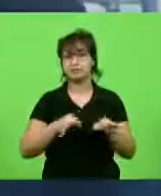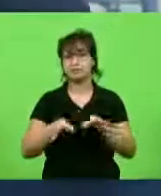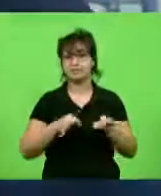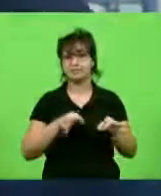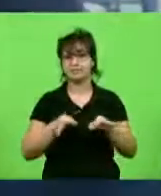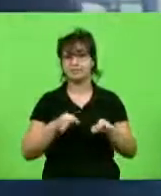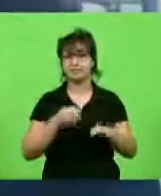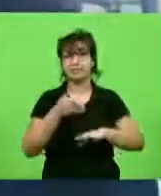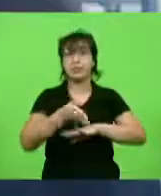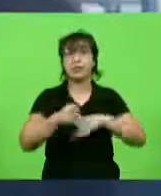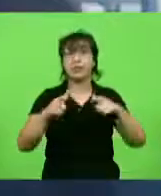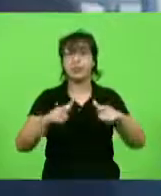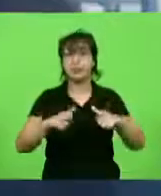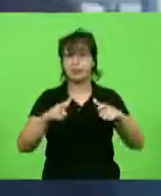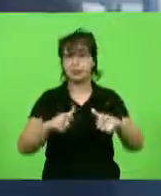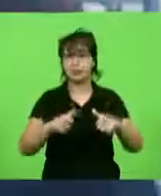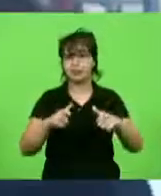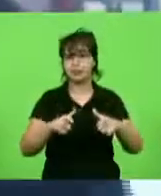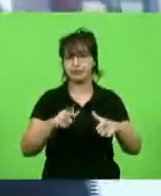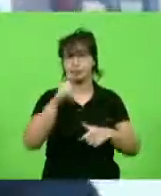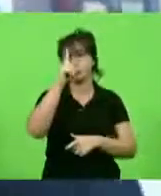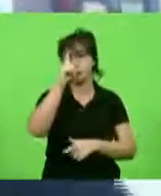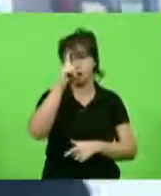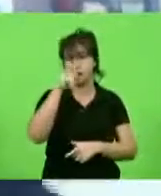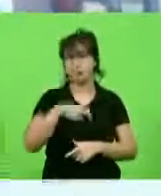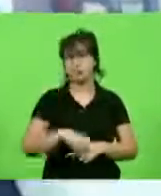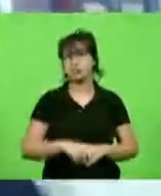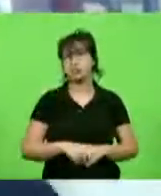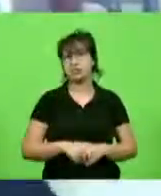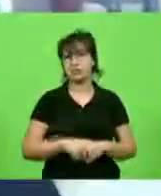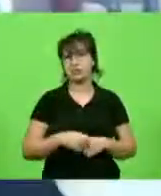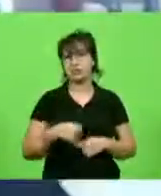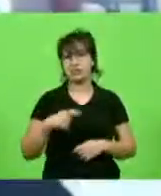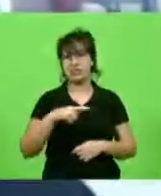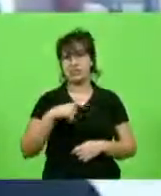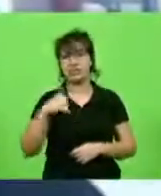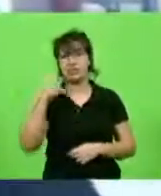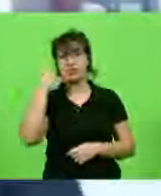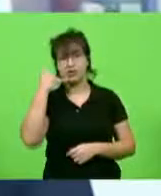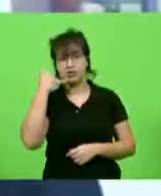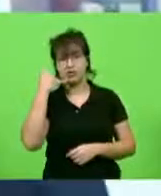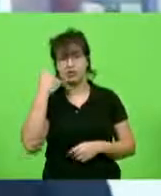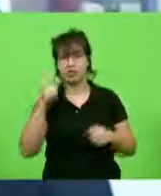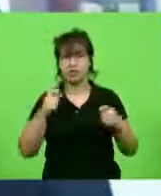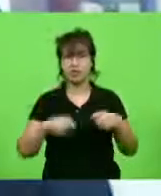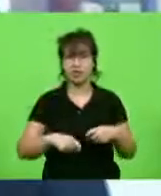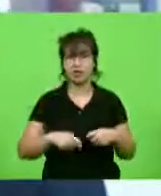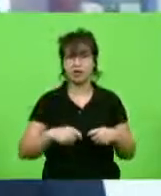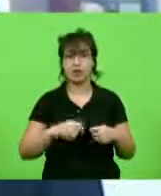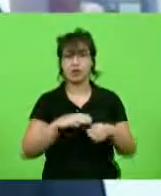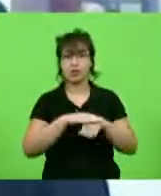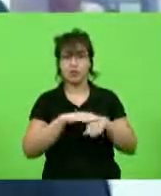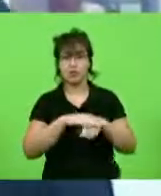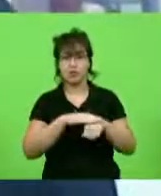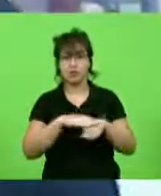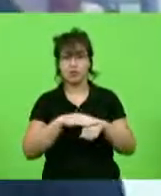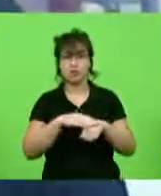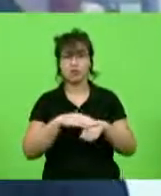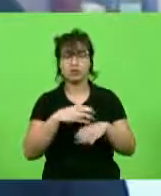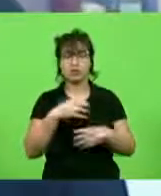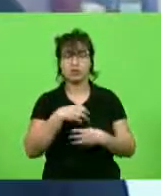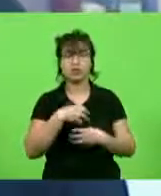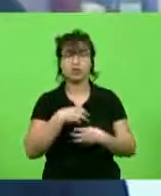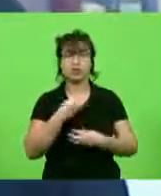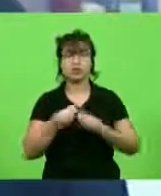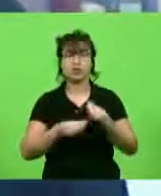saúde, no hospital? Existe um telefone para qual eles possam ligar? Infelizmente, Santa Catarina não tem